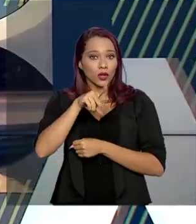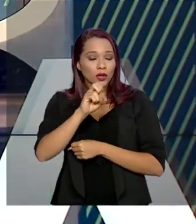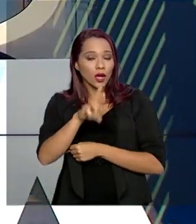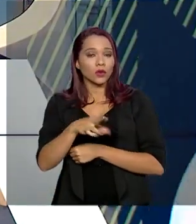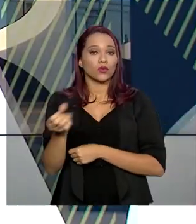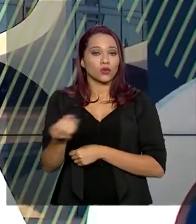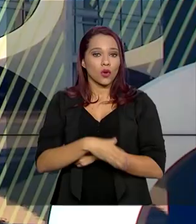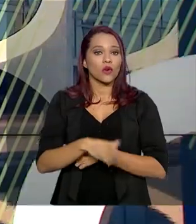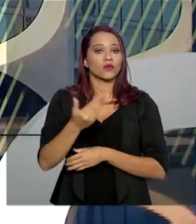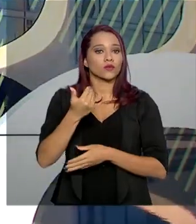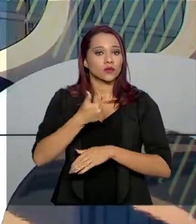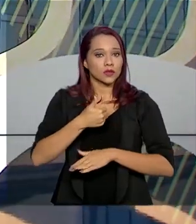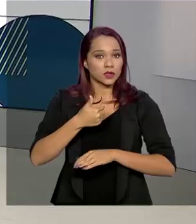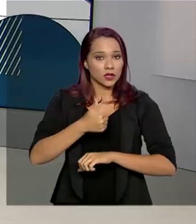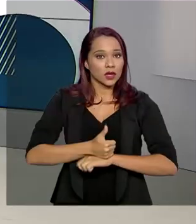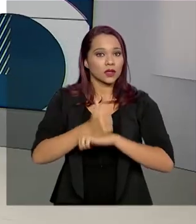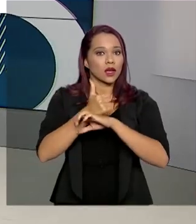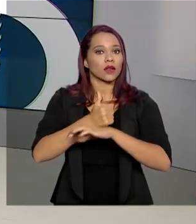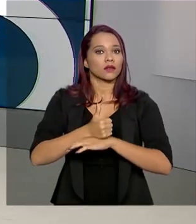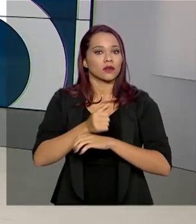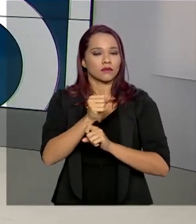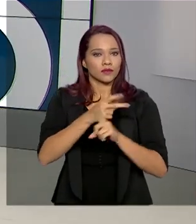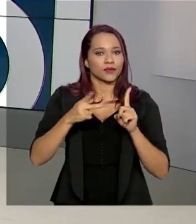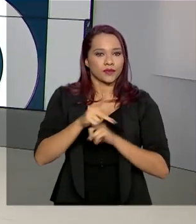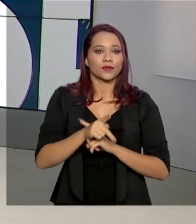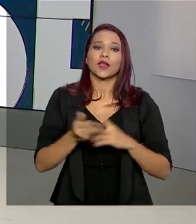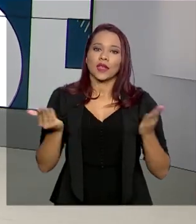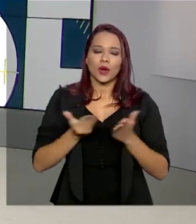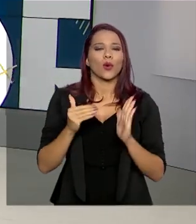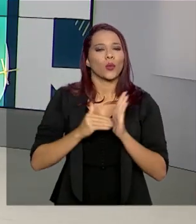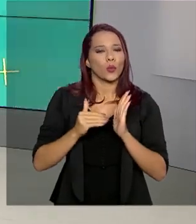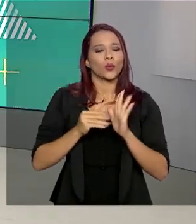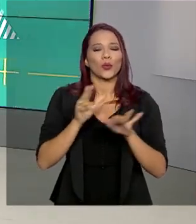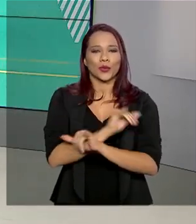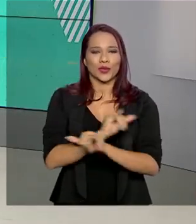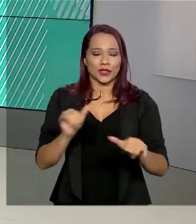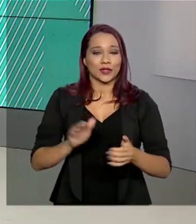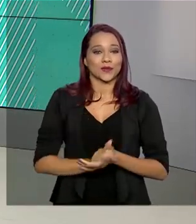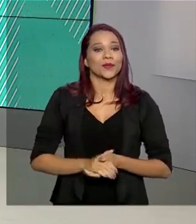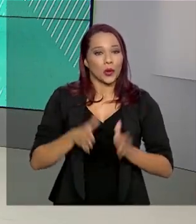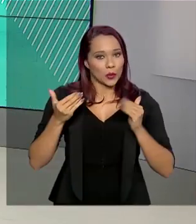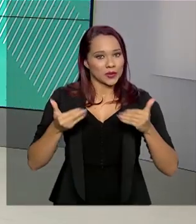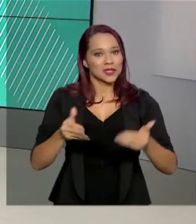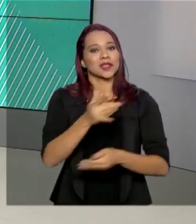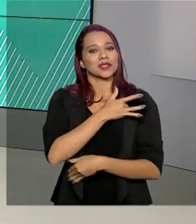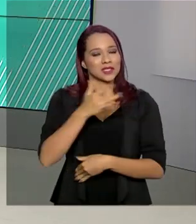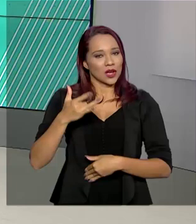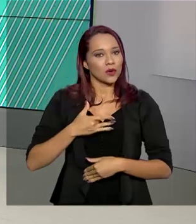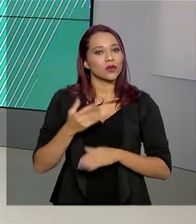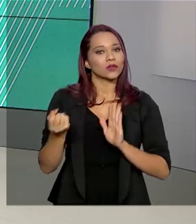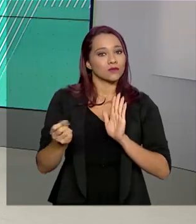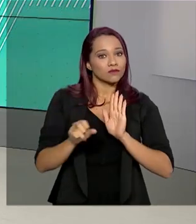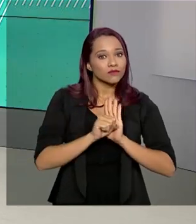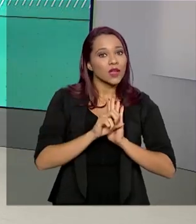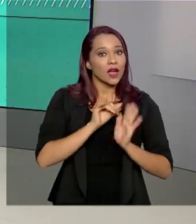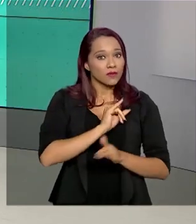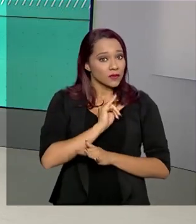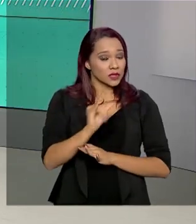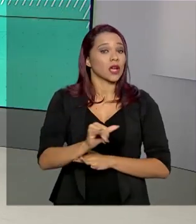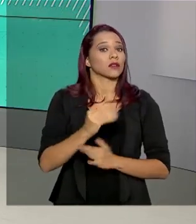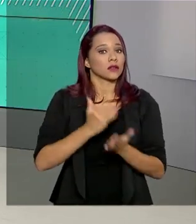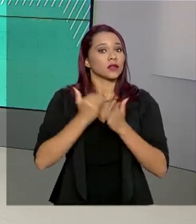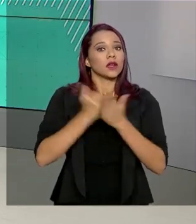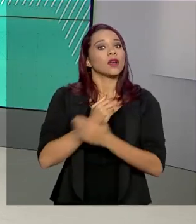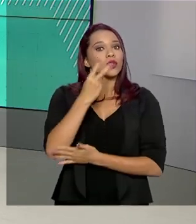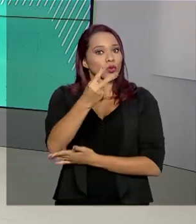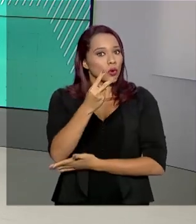secretário da Previdência. E agora uma última notícia. O Ministério da Saúde foi notificado e mais dois